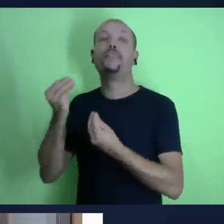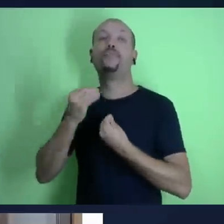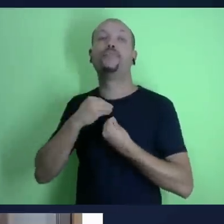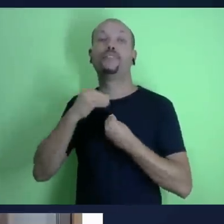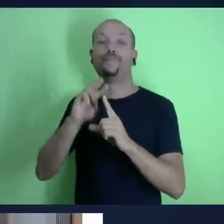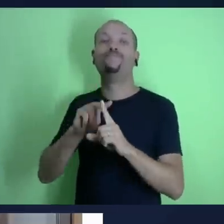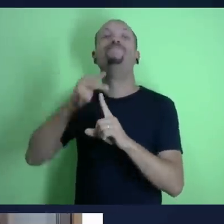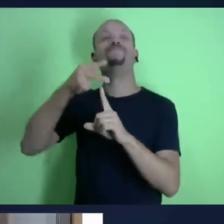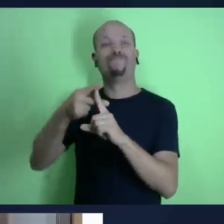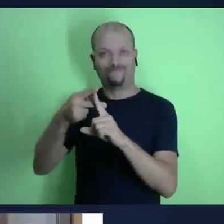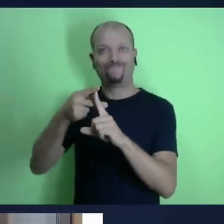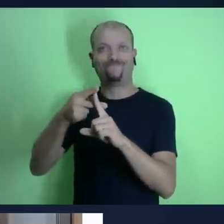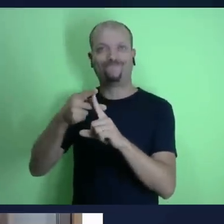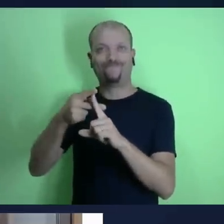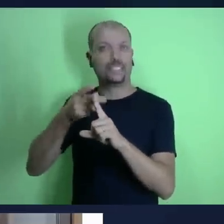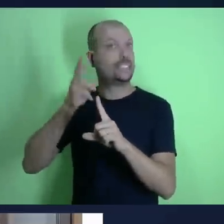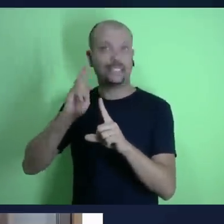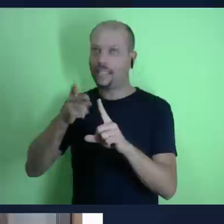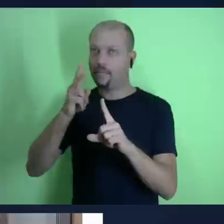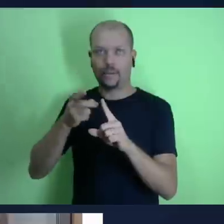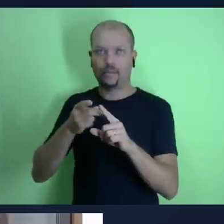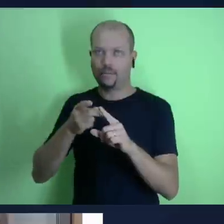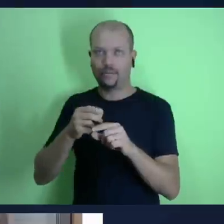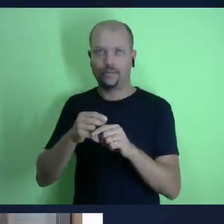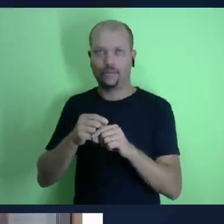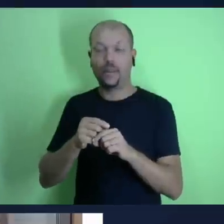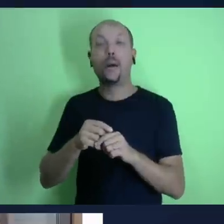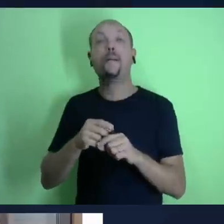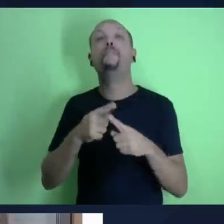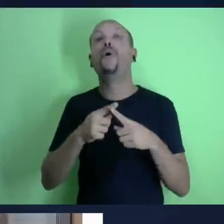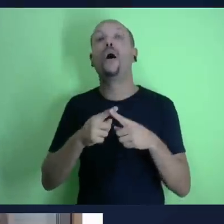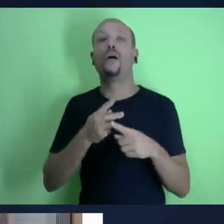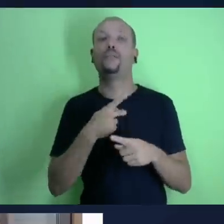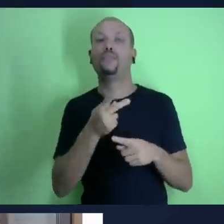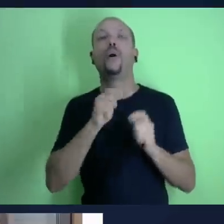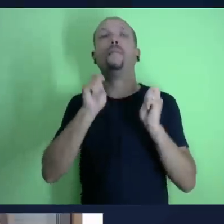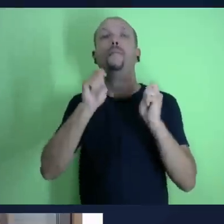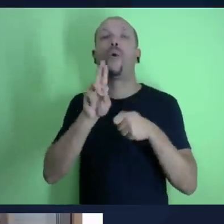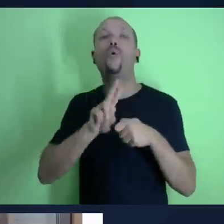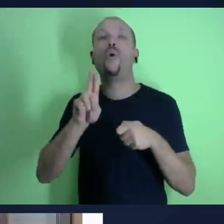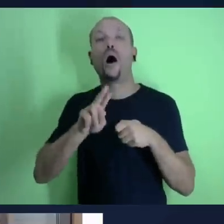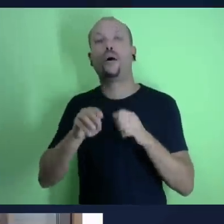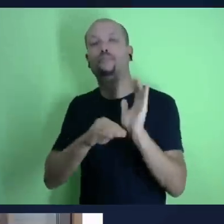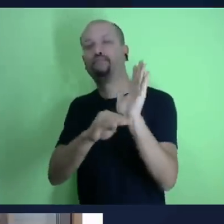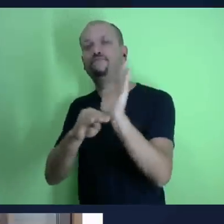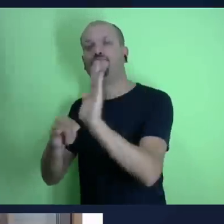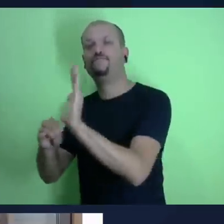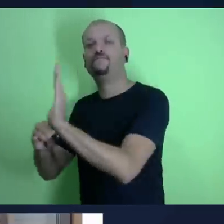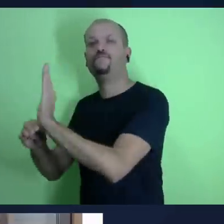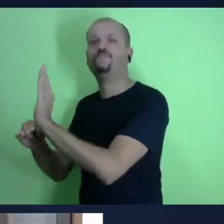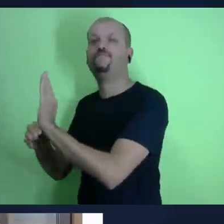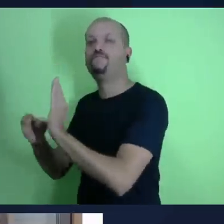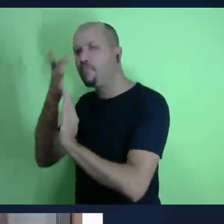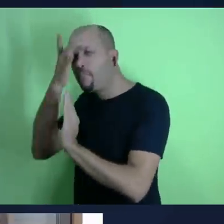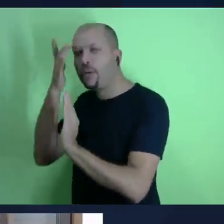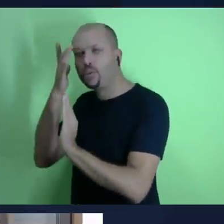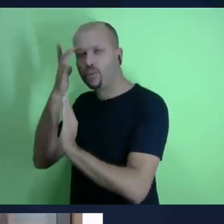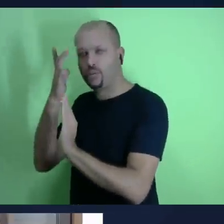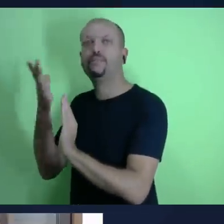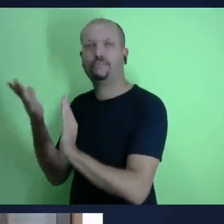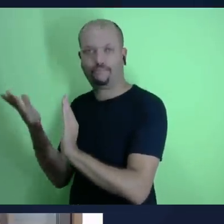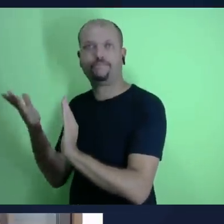atender às outras pessoas inclusive daqui a pouco a gente vai estudar num outro texto aí o que que jesus fala sobre